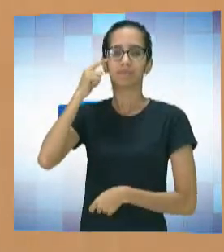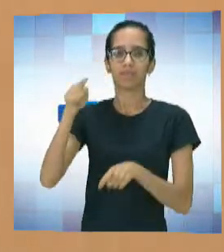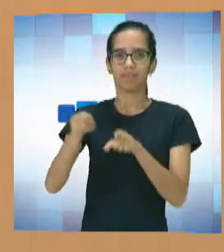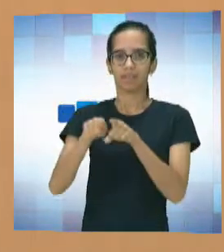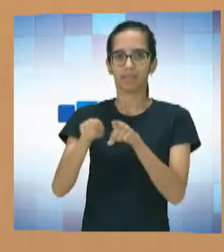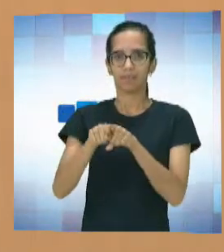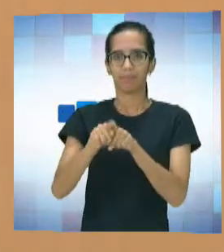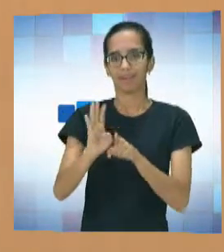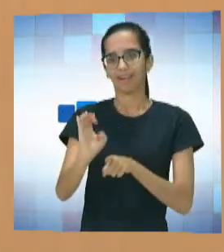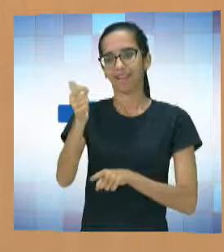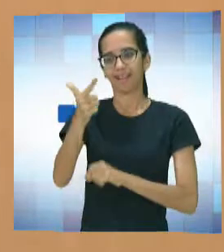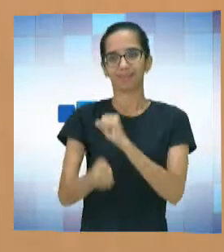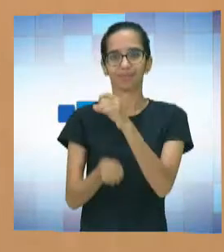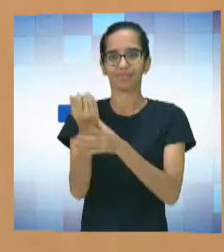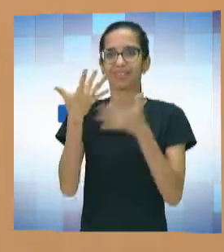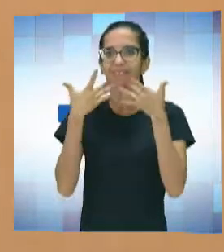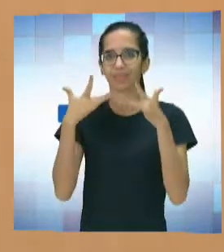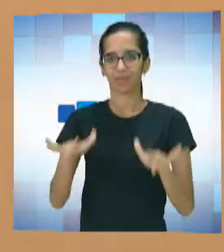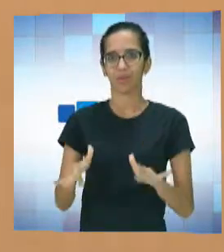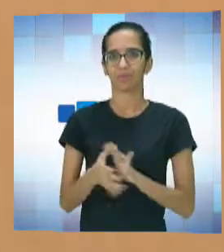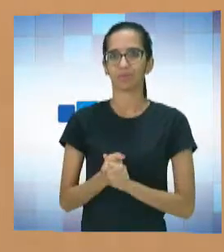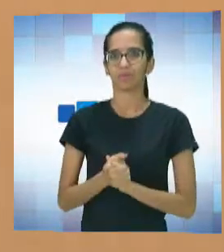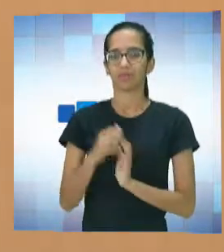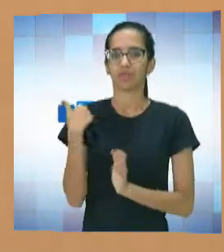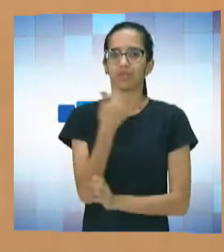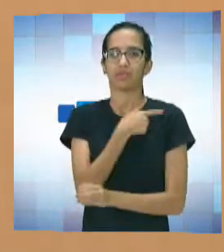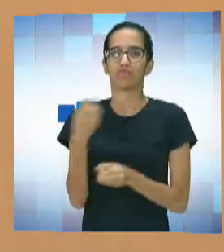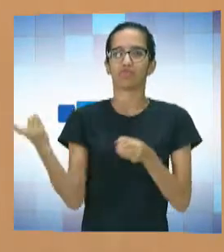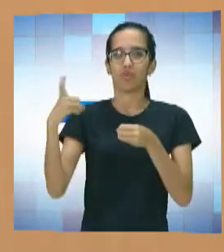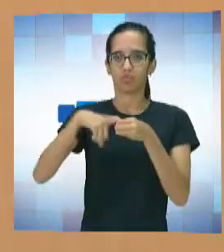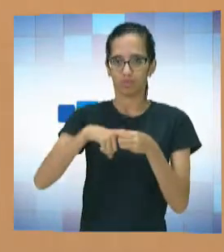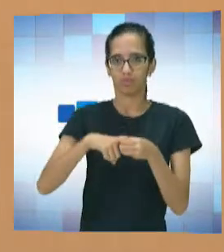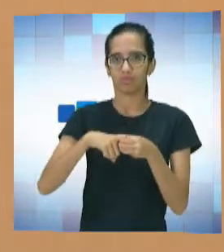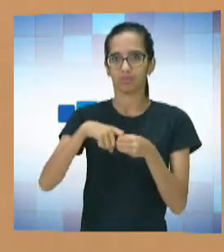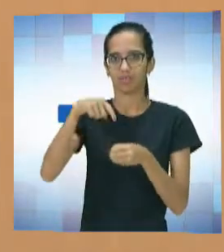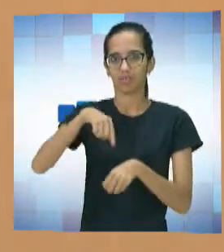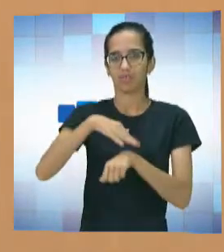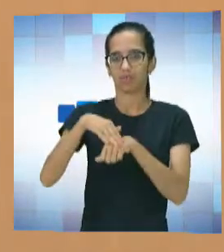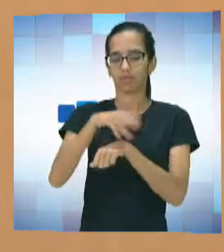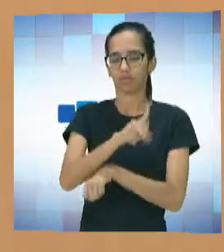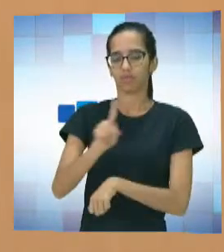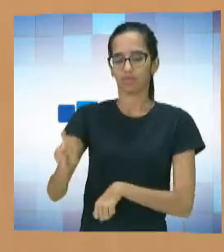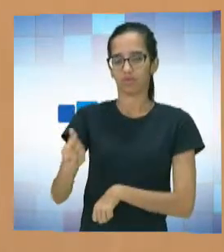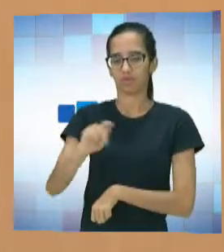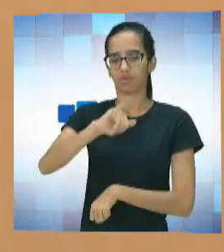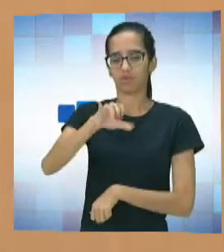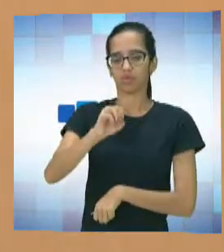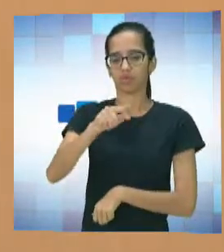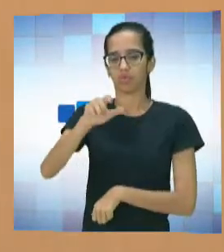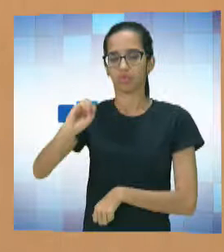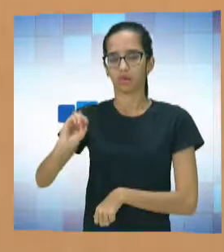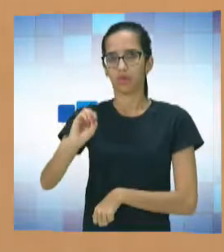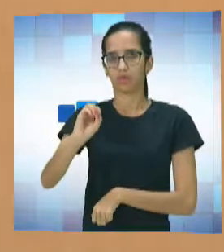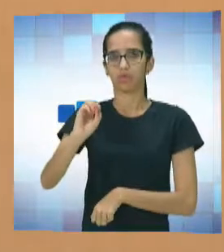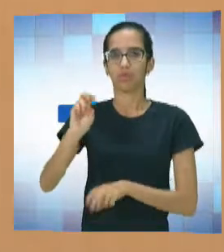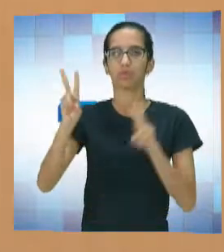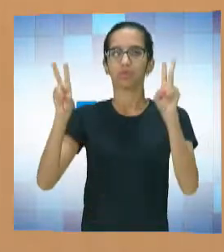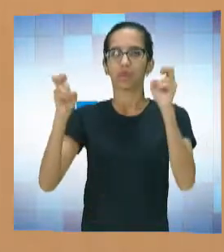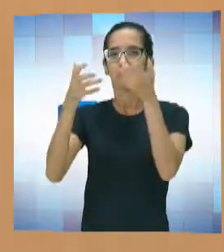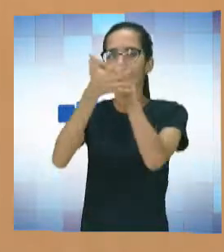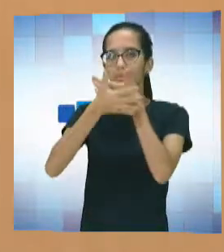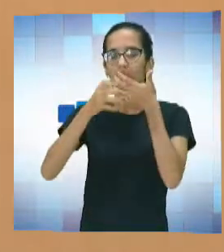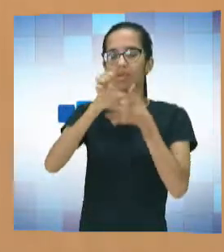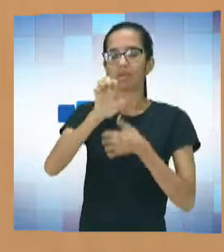tendência que aconteça com naturalidade. No segundo bloco, estaremos de volta conversando com o professor João Gilberto sobre